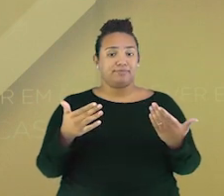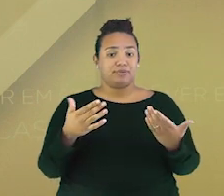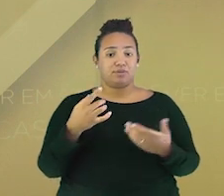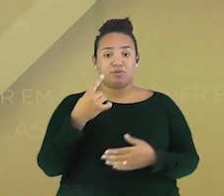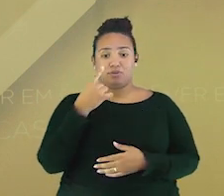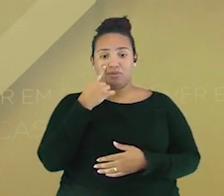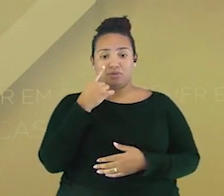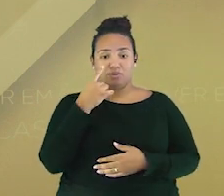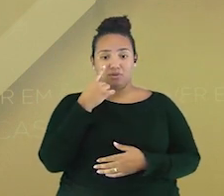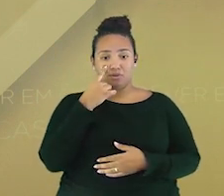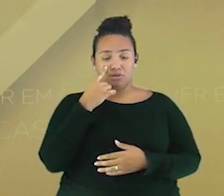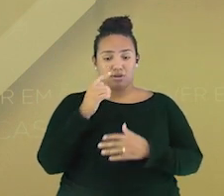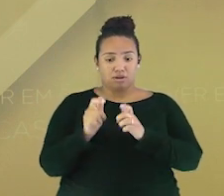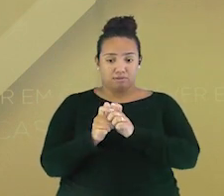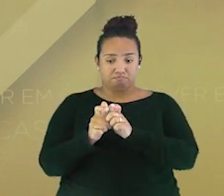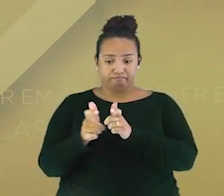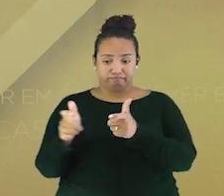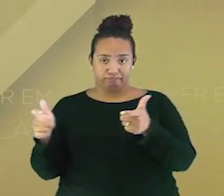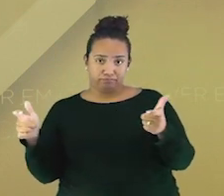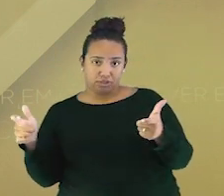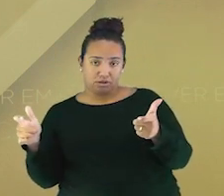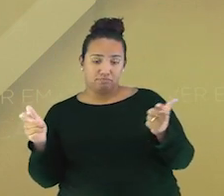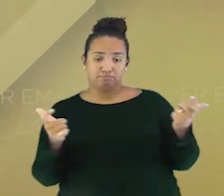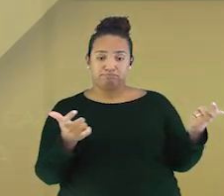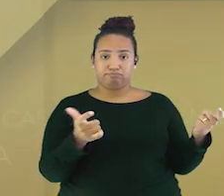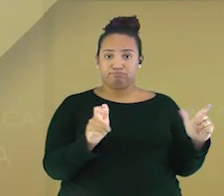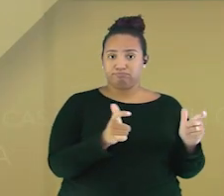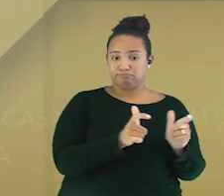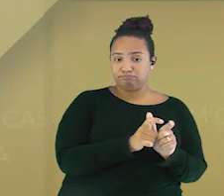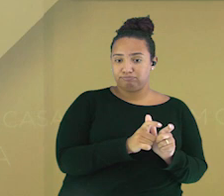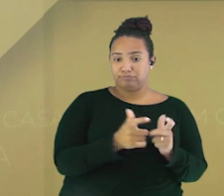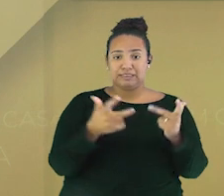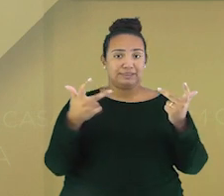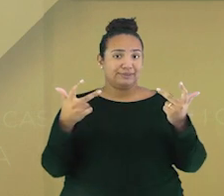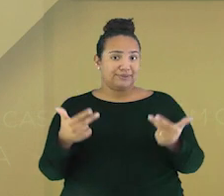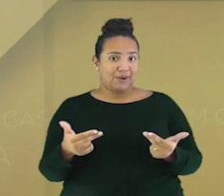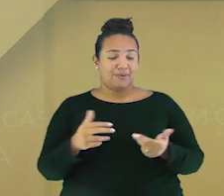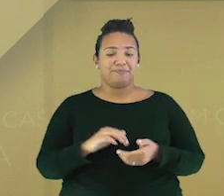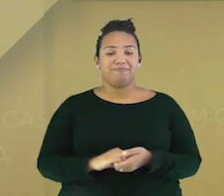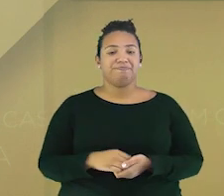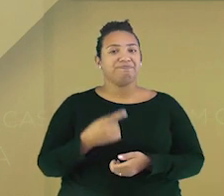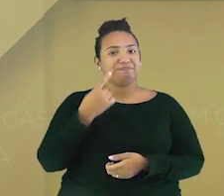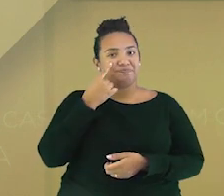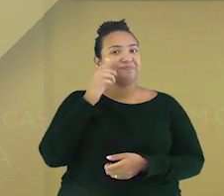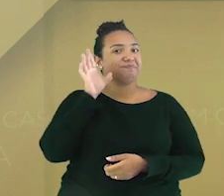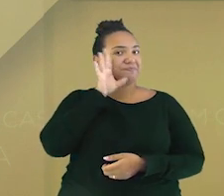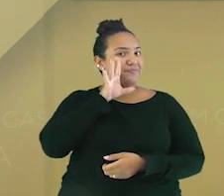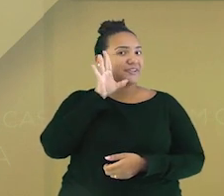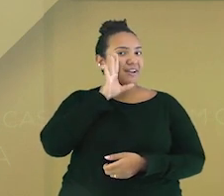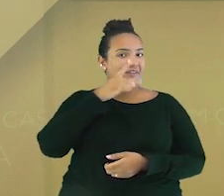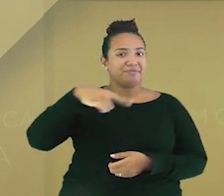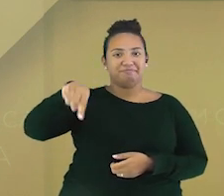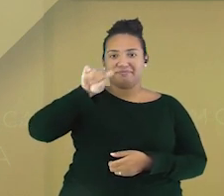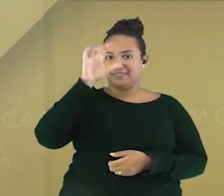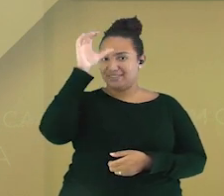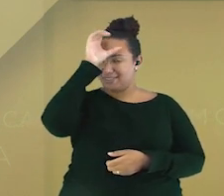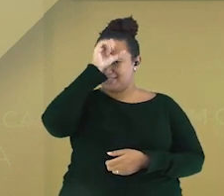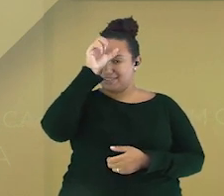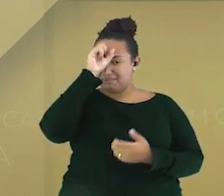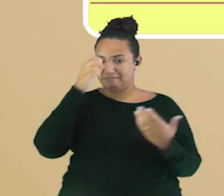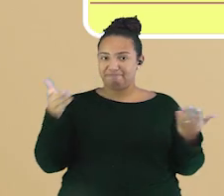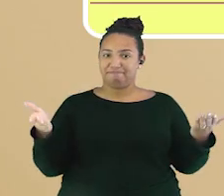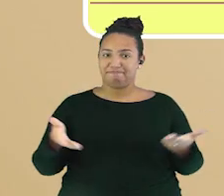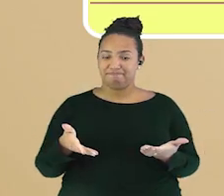crescente e a ordem decrescente é assim. Viram só que legal? Mas esse novo conhecimento que vocês aprenderam nesta